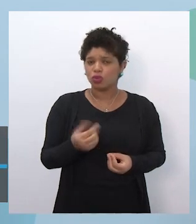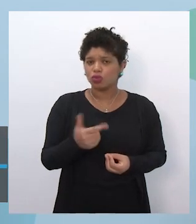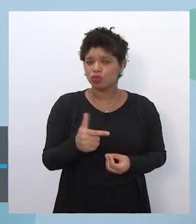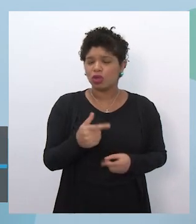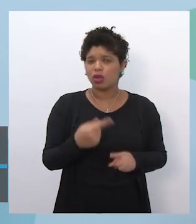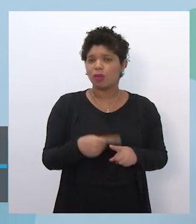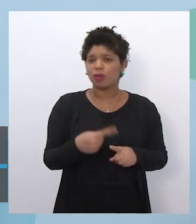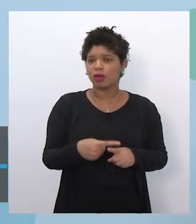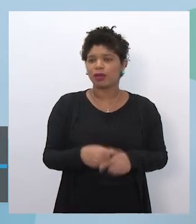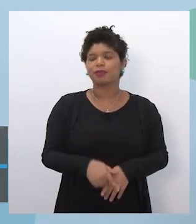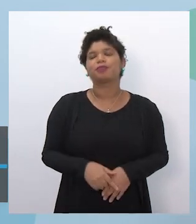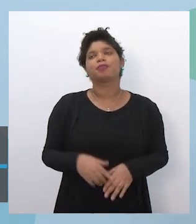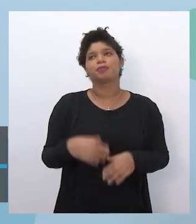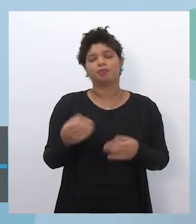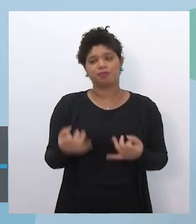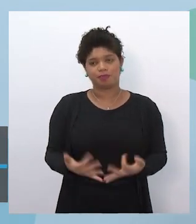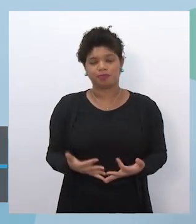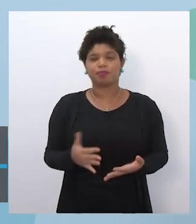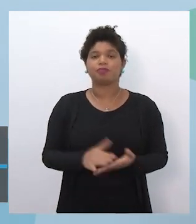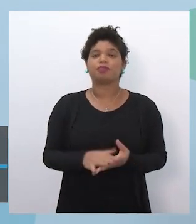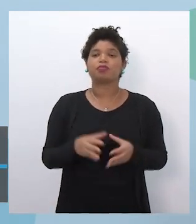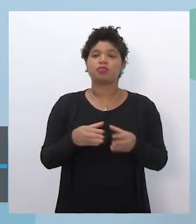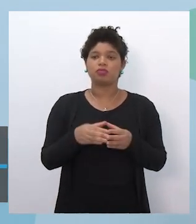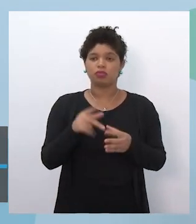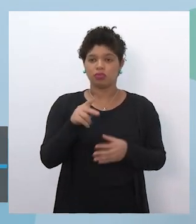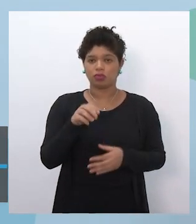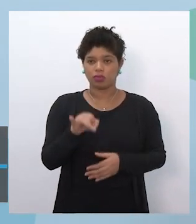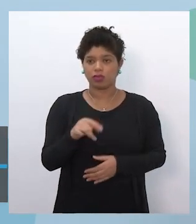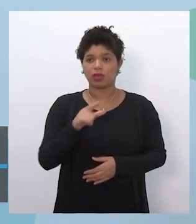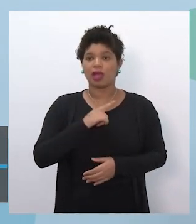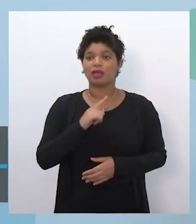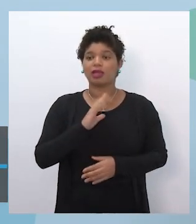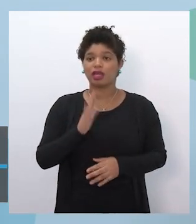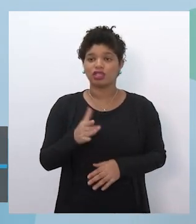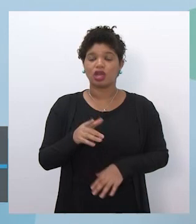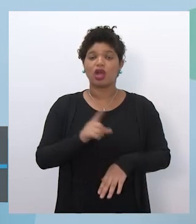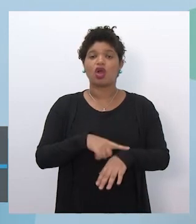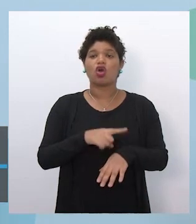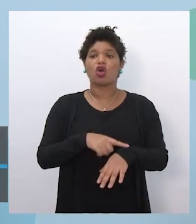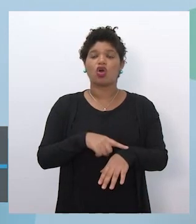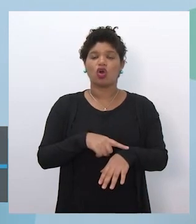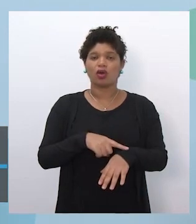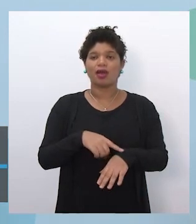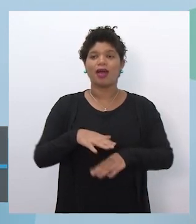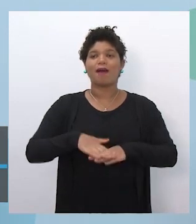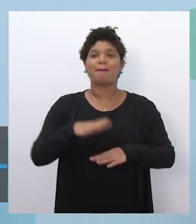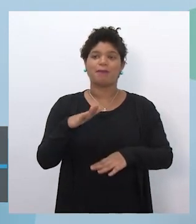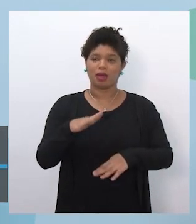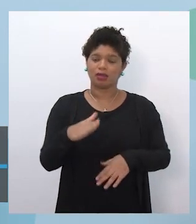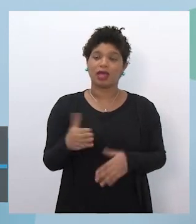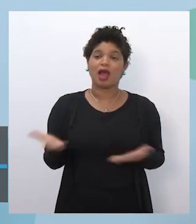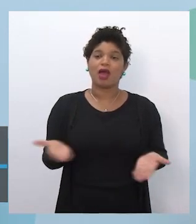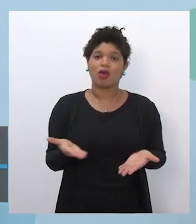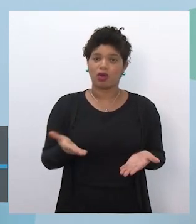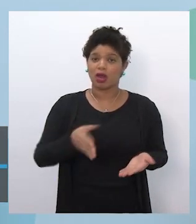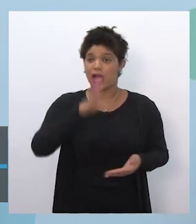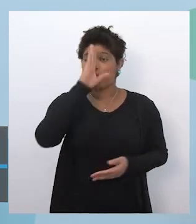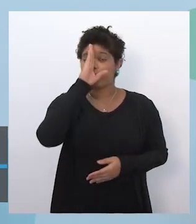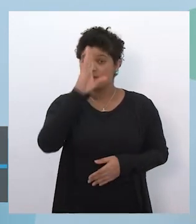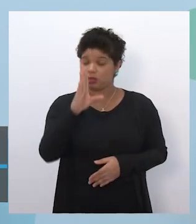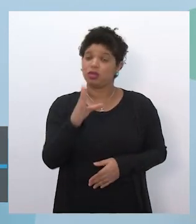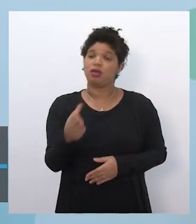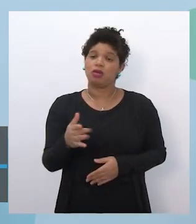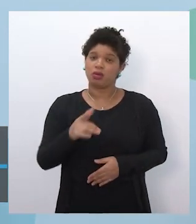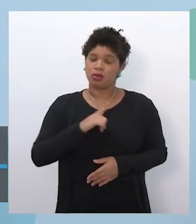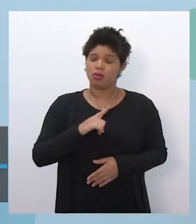alunos de escolas regulares. Como os alunos da PEI já tem essa ampliação da carga horária, a gente está pelo menos nesse momento priorizando